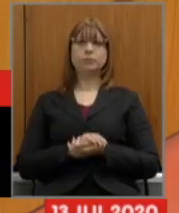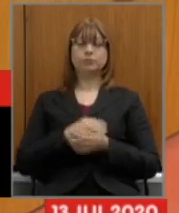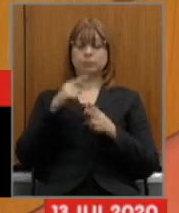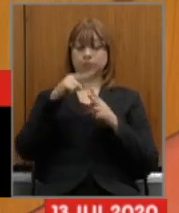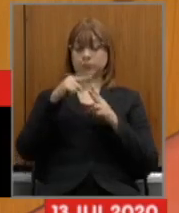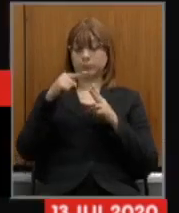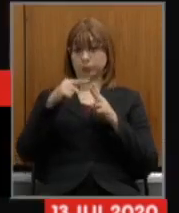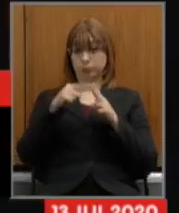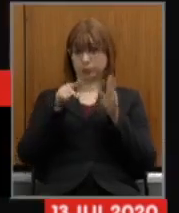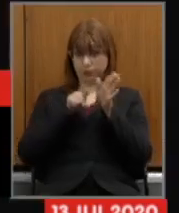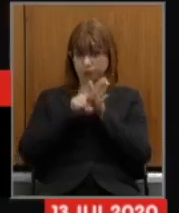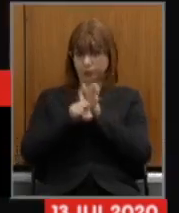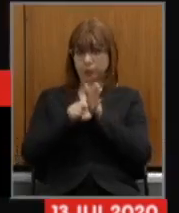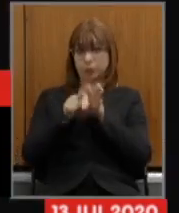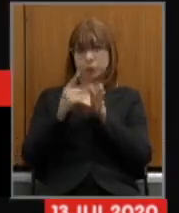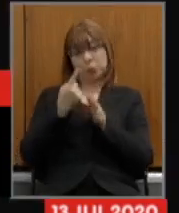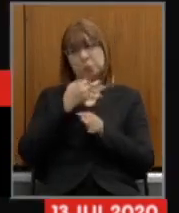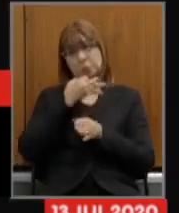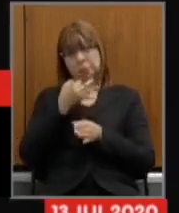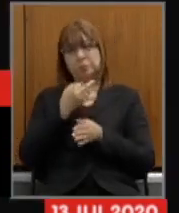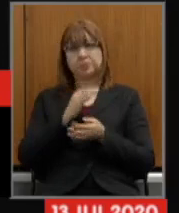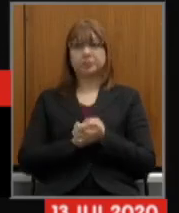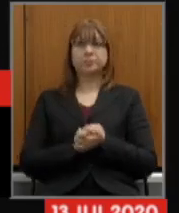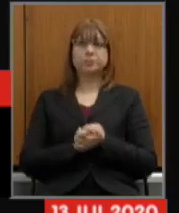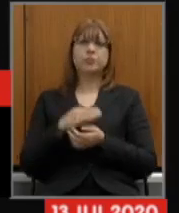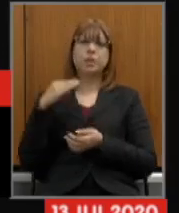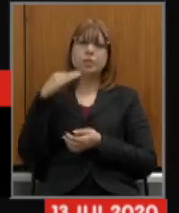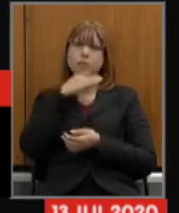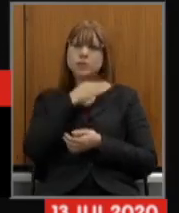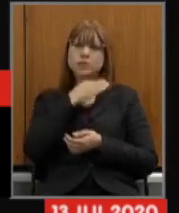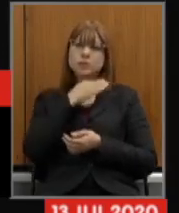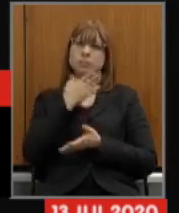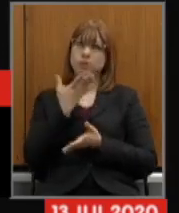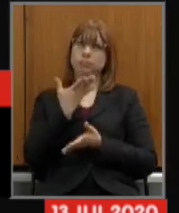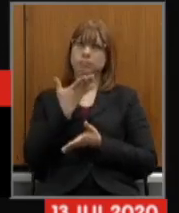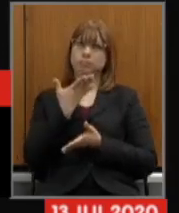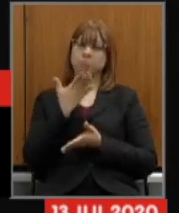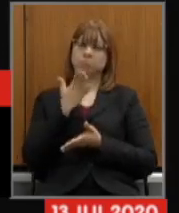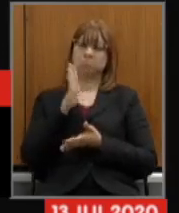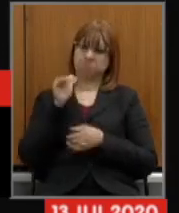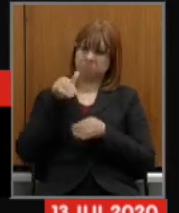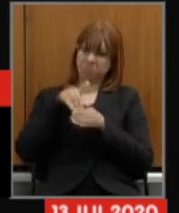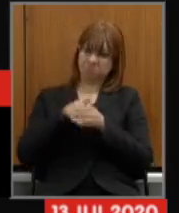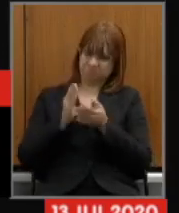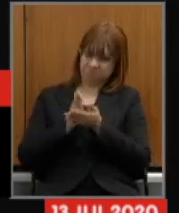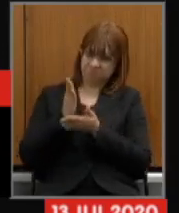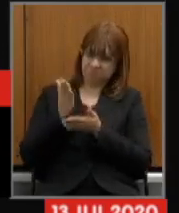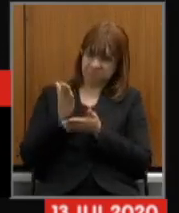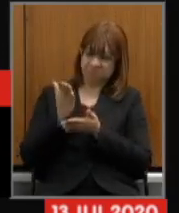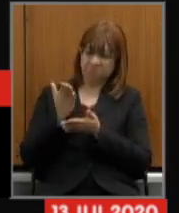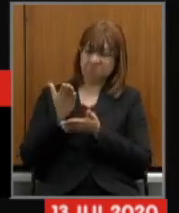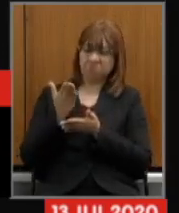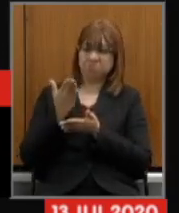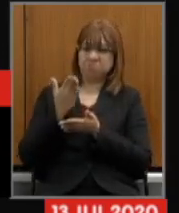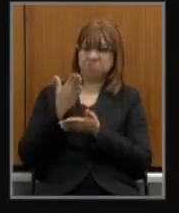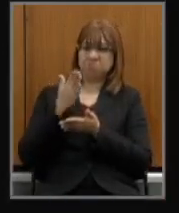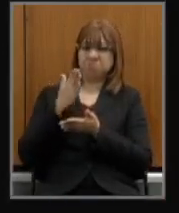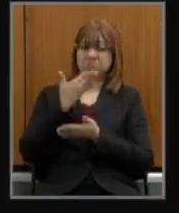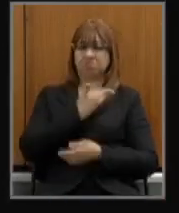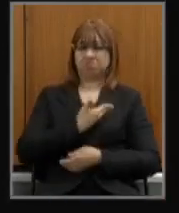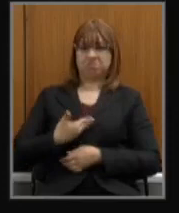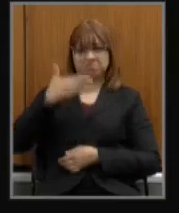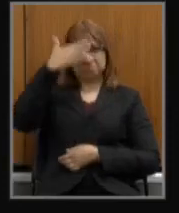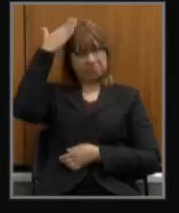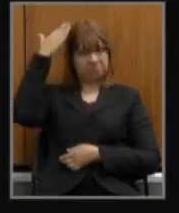comentário para fazer nós vimos que com a eleição do governador Zema foi pago o 13º salário